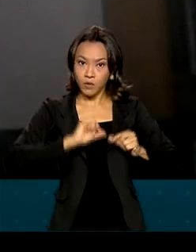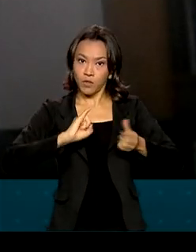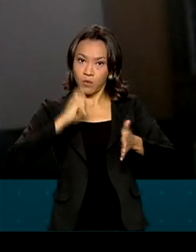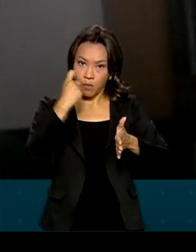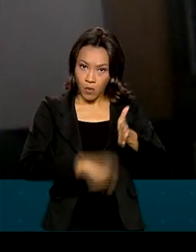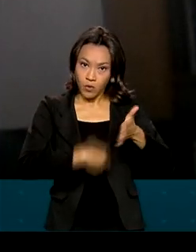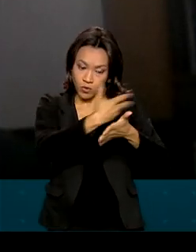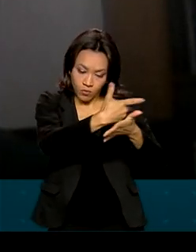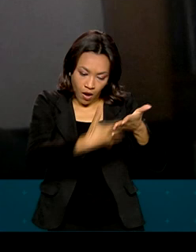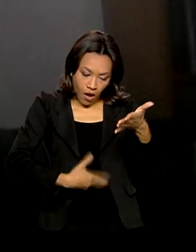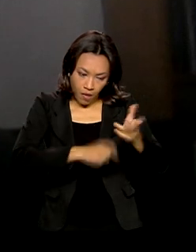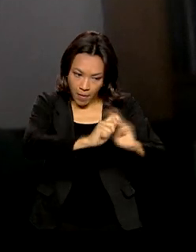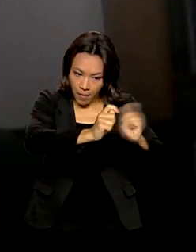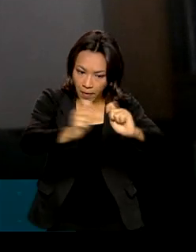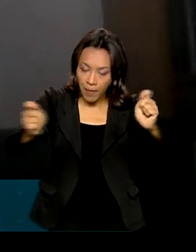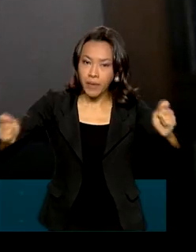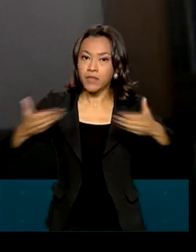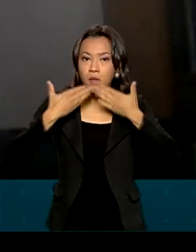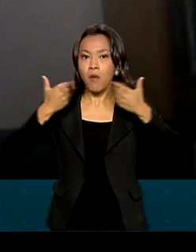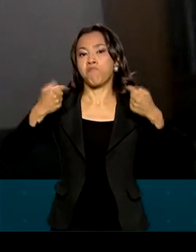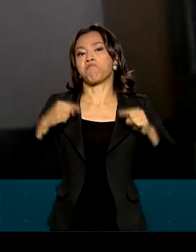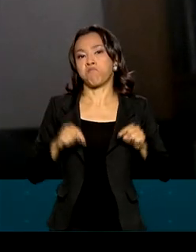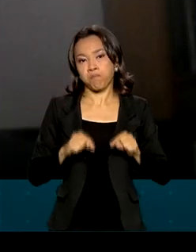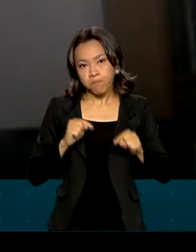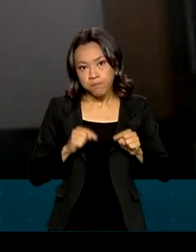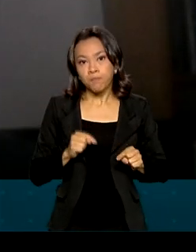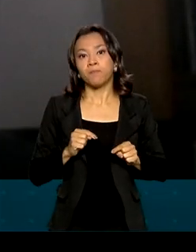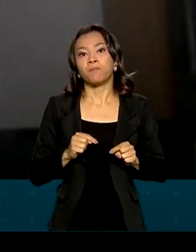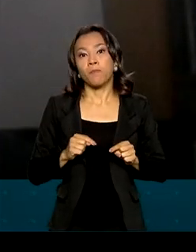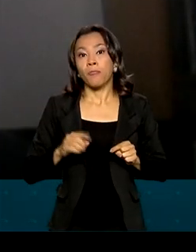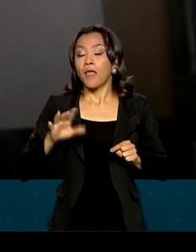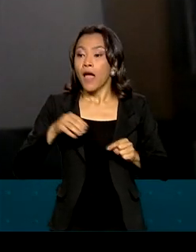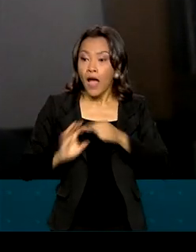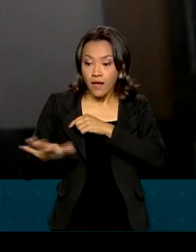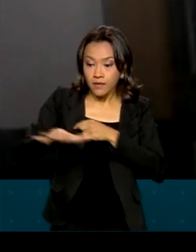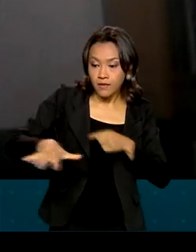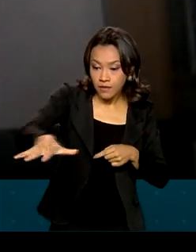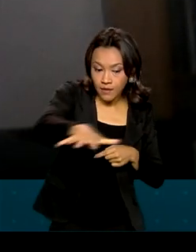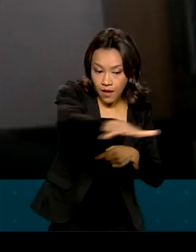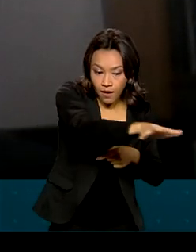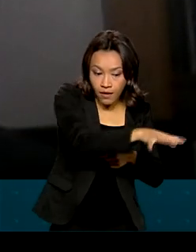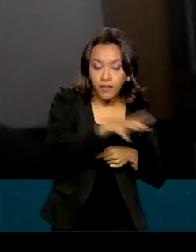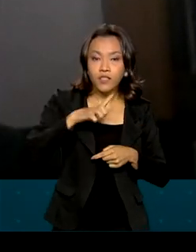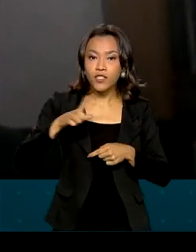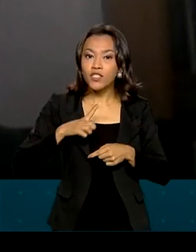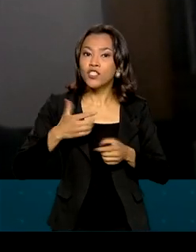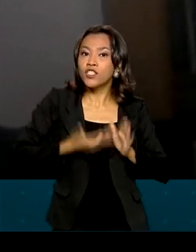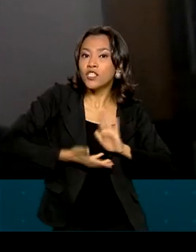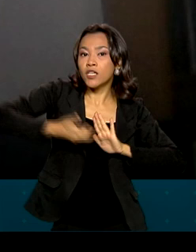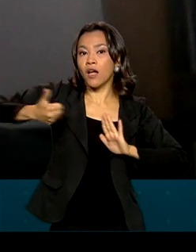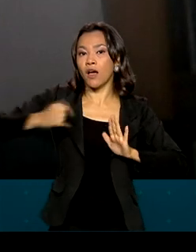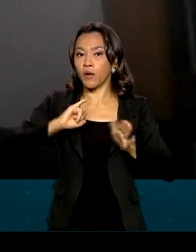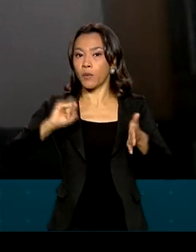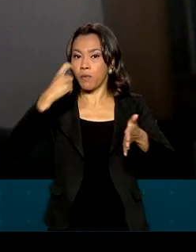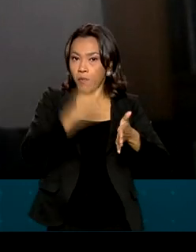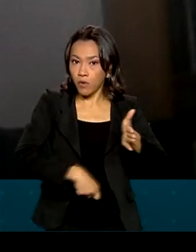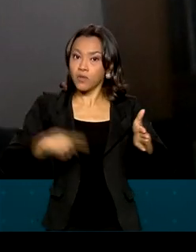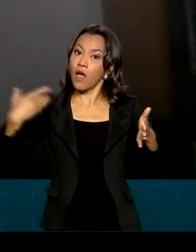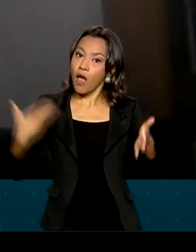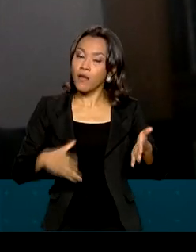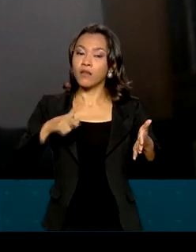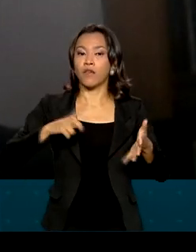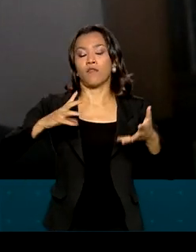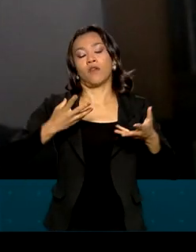novos empregos. Os setores que tiveram a folha desonerada são setores impactados pela crise